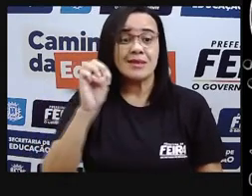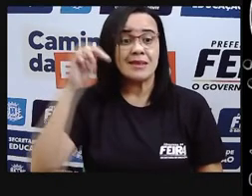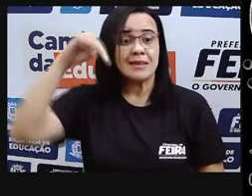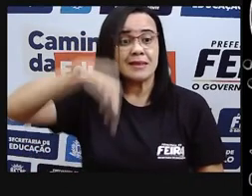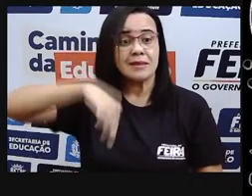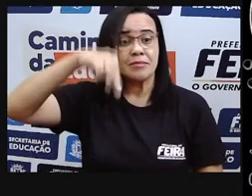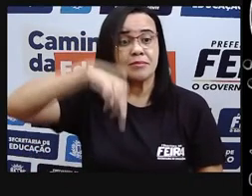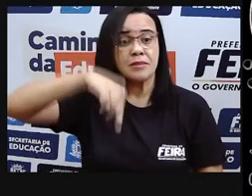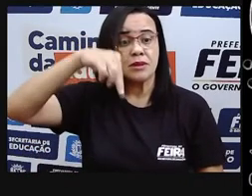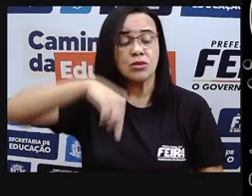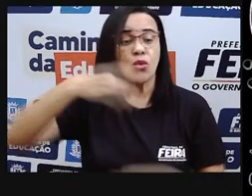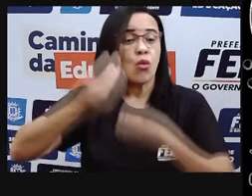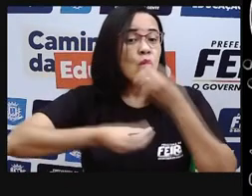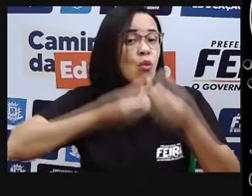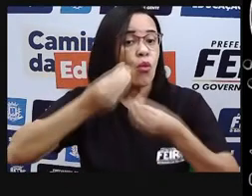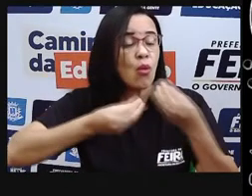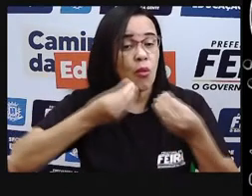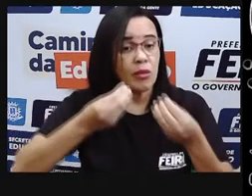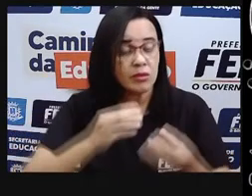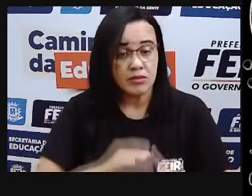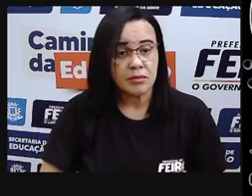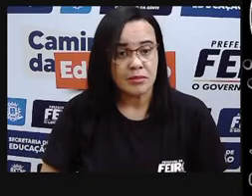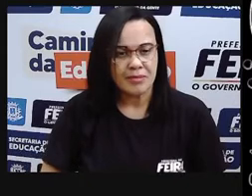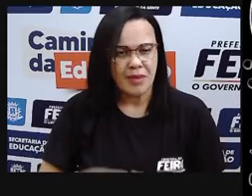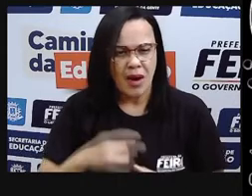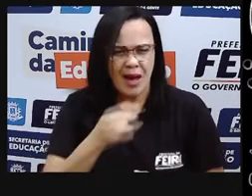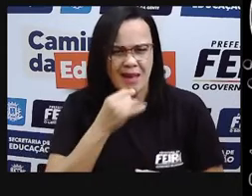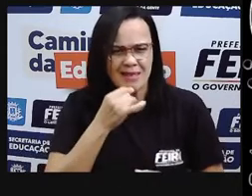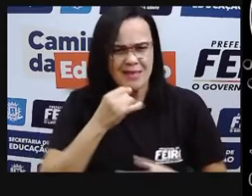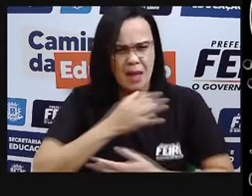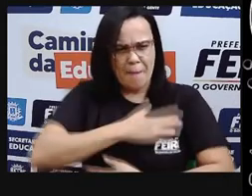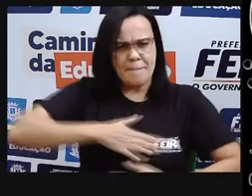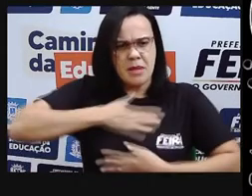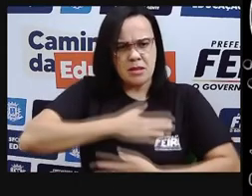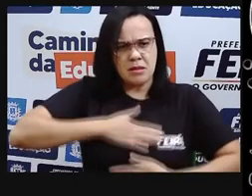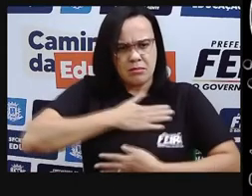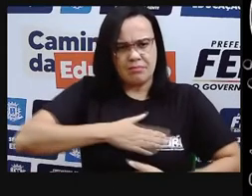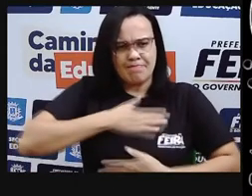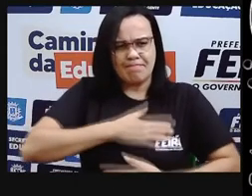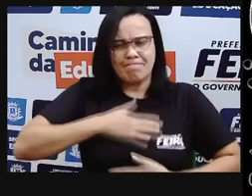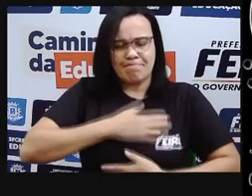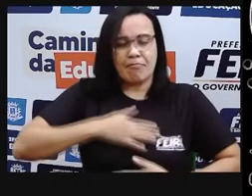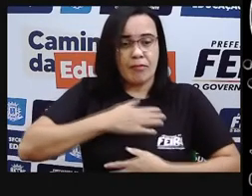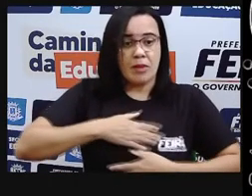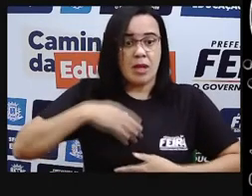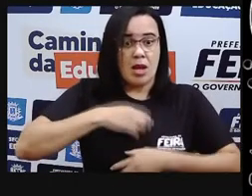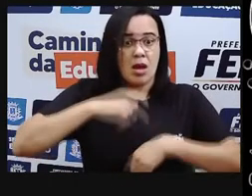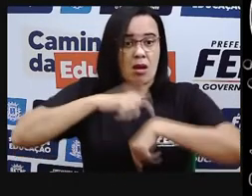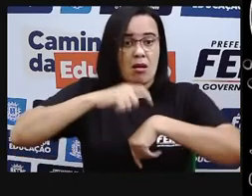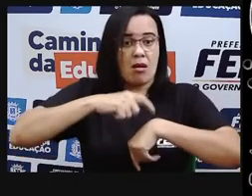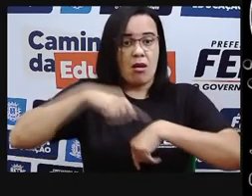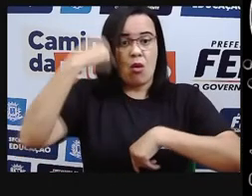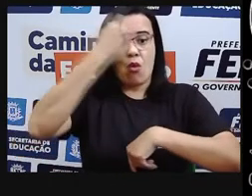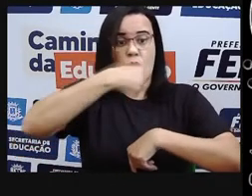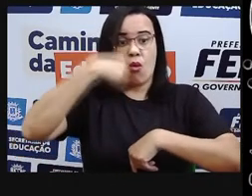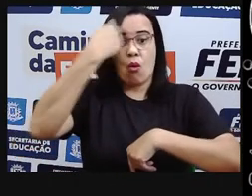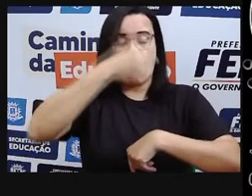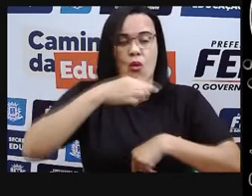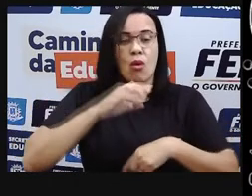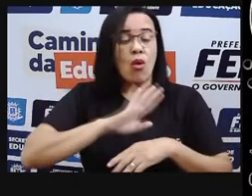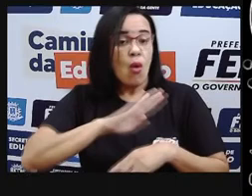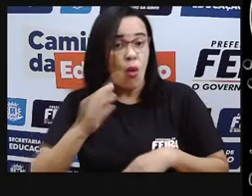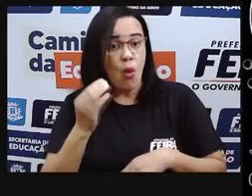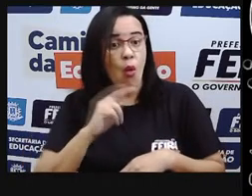demorado, né? 30 minutos no banho, o é? Quanto é 30 minutos? É meia hora, 0,5. Certo?